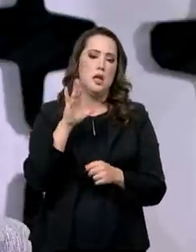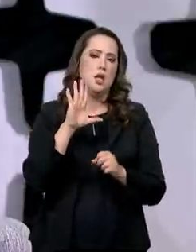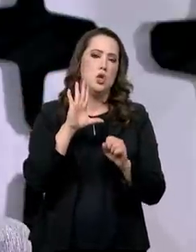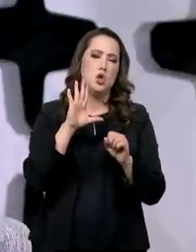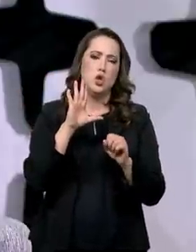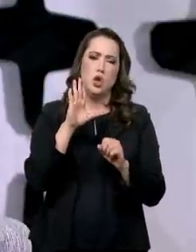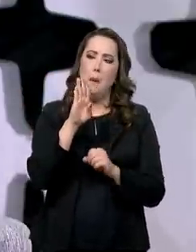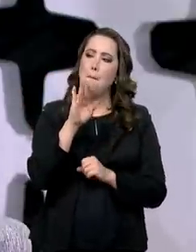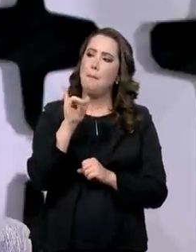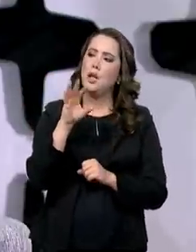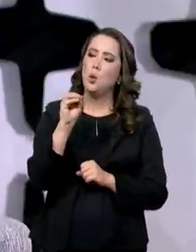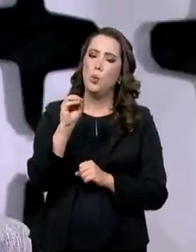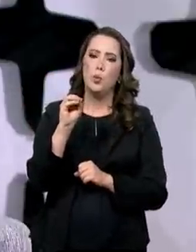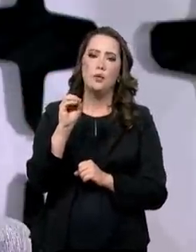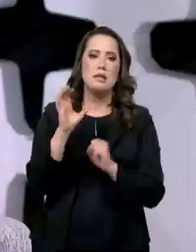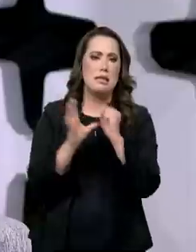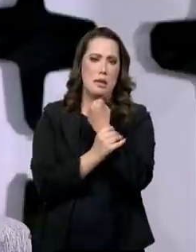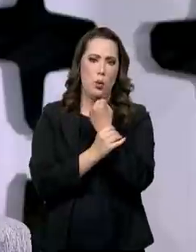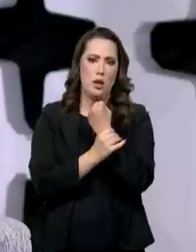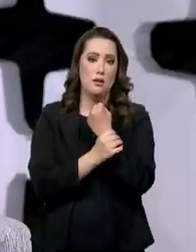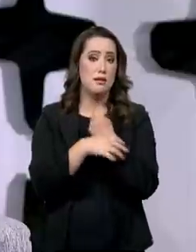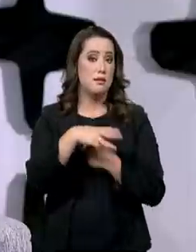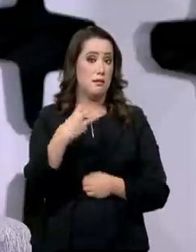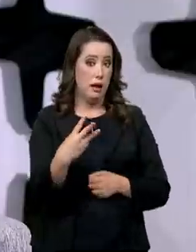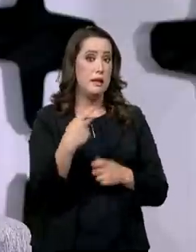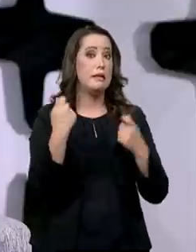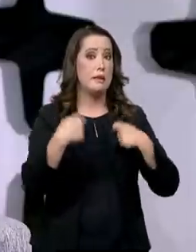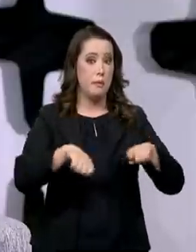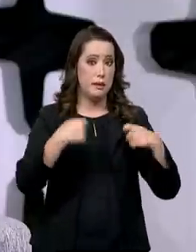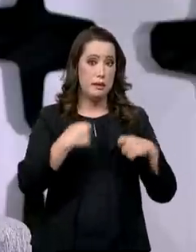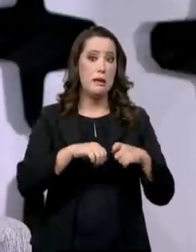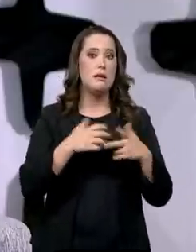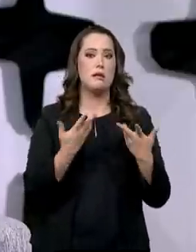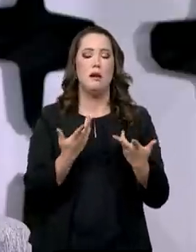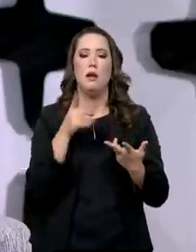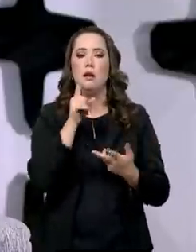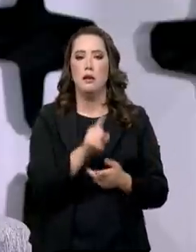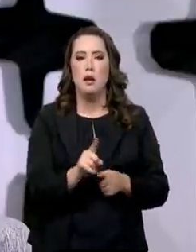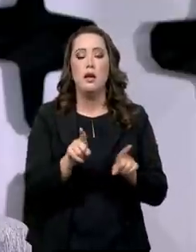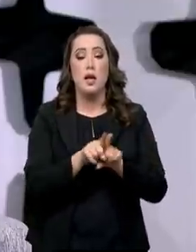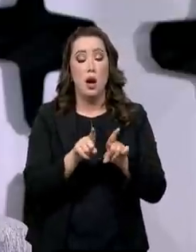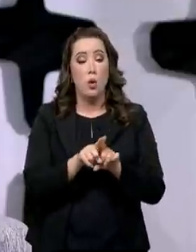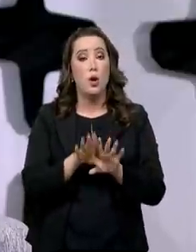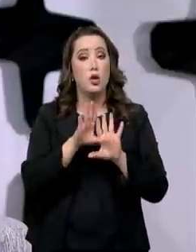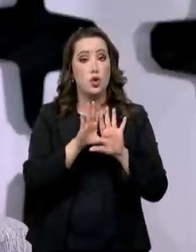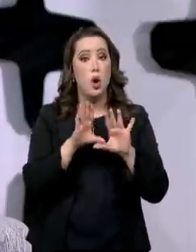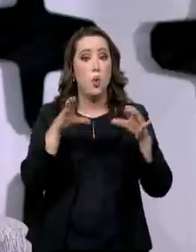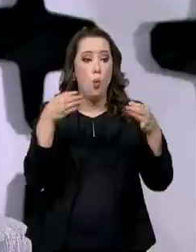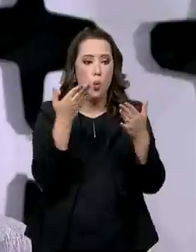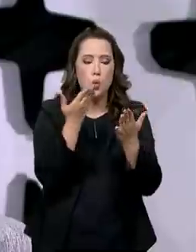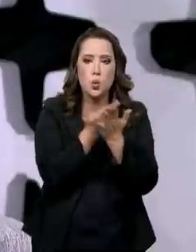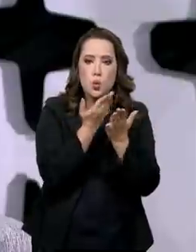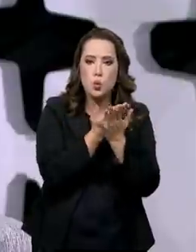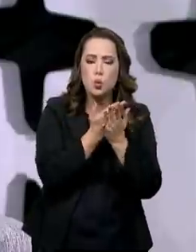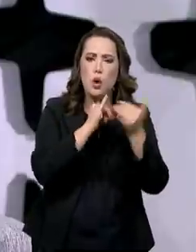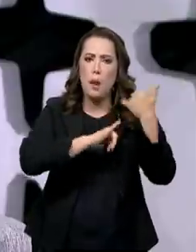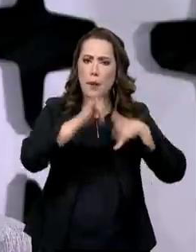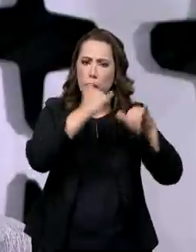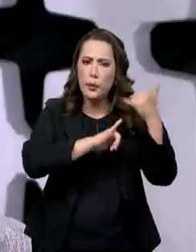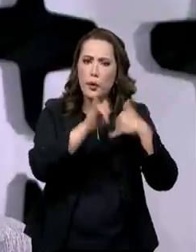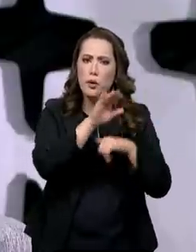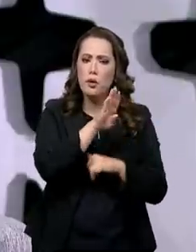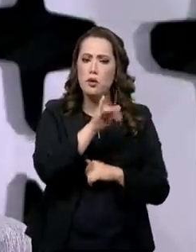3, que é necessário para o Covid. E agora nós estamos já construindo o laboratório de biossegurança 4, que vai ser o único da América Latina.